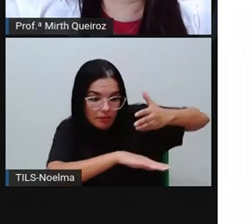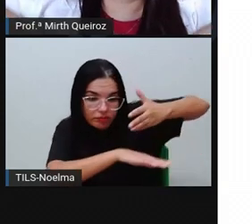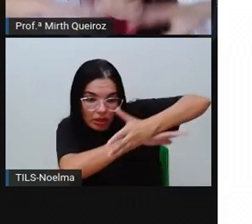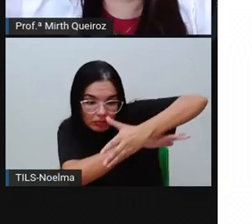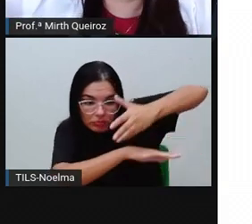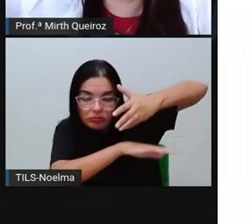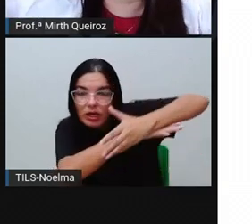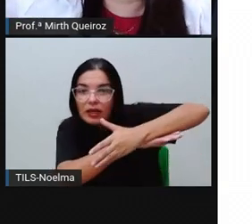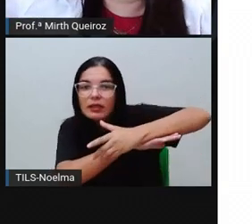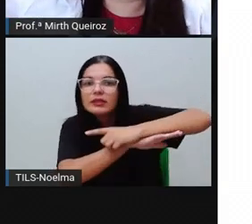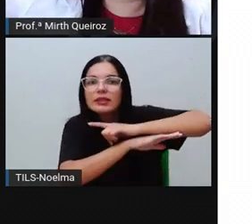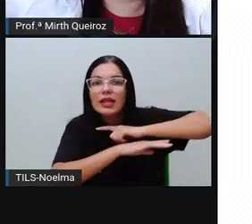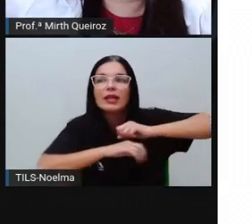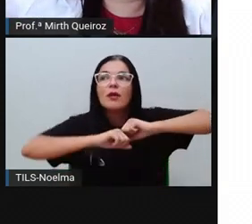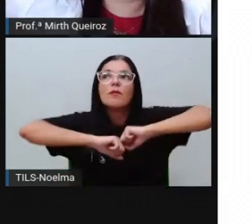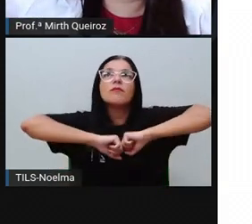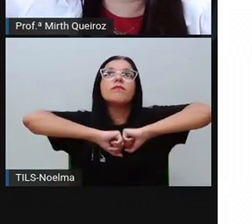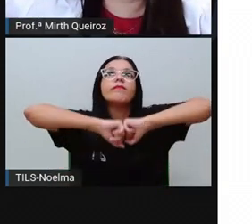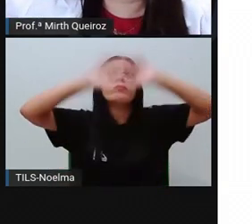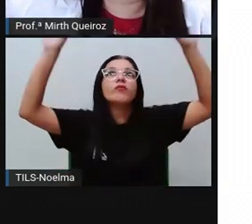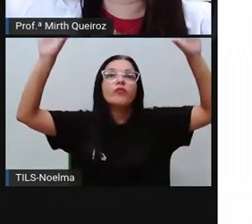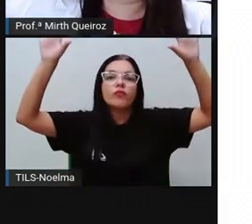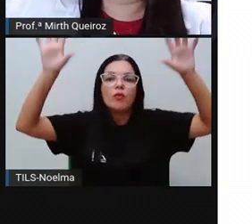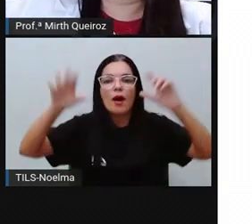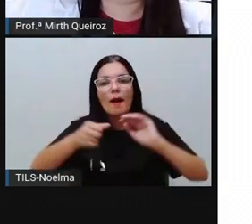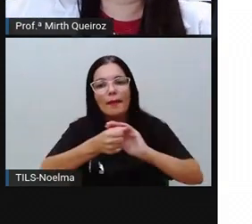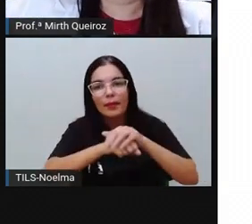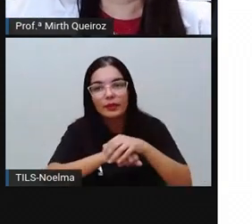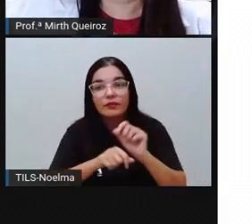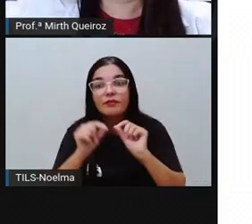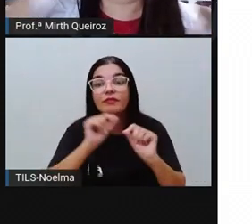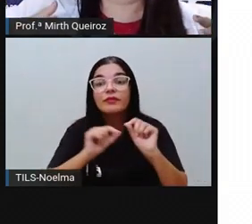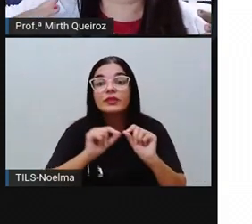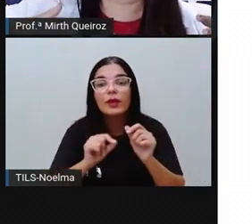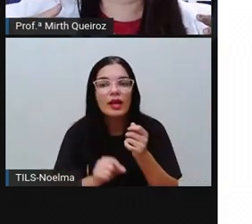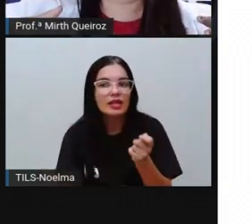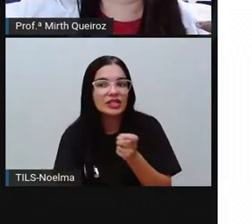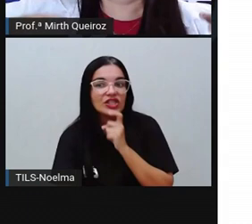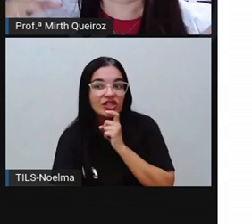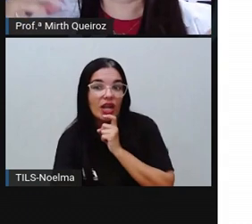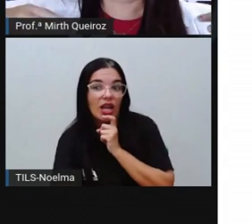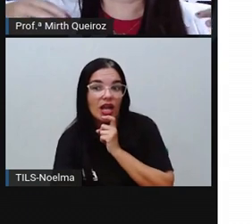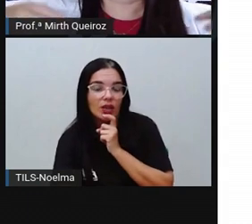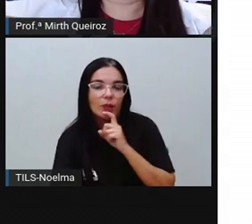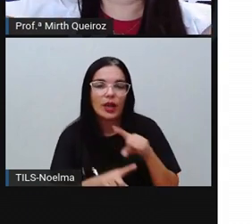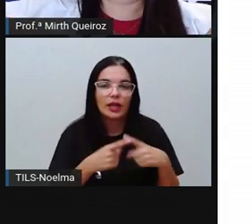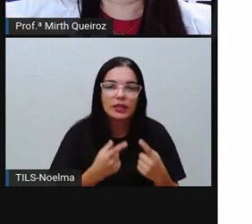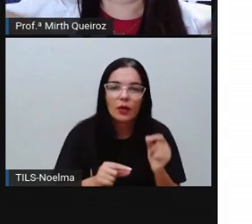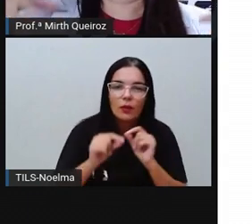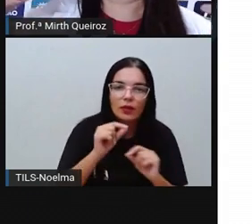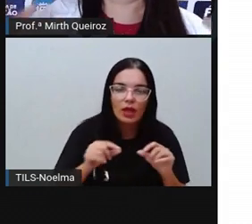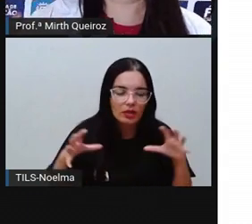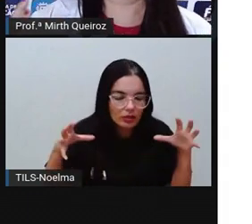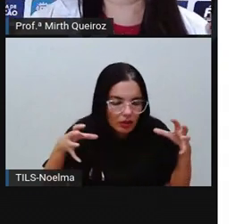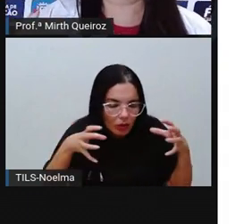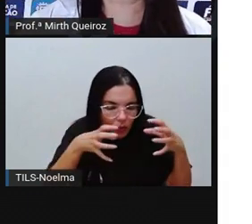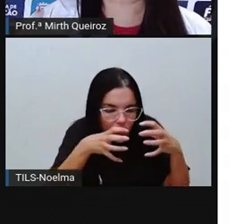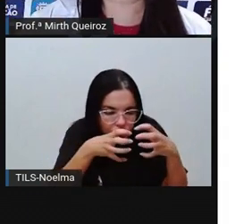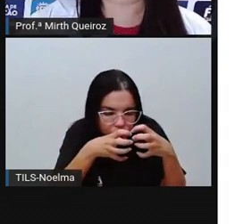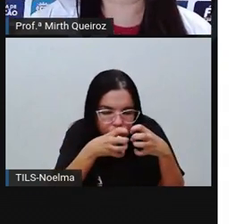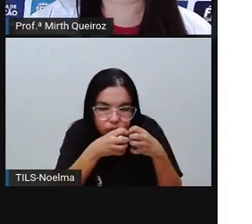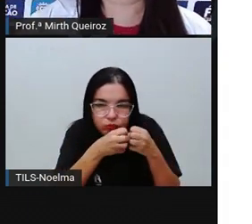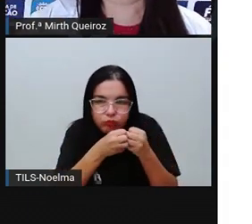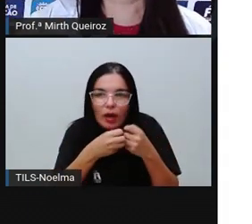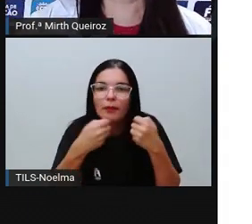mesma forma que ele iria sair também durante a noite. Então, a gente iria congelar. E esse efeito estufa, ele já serve para reter um